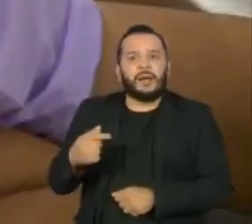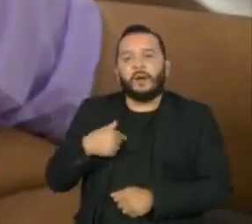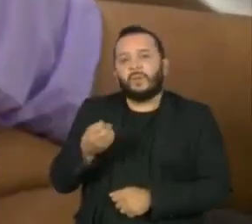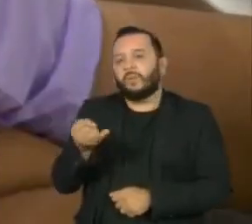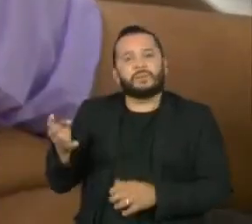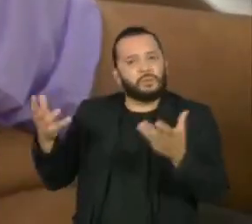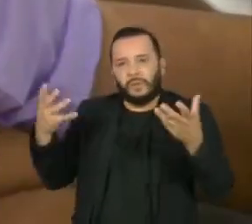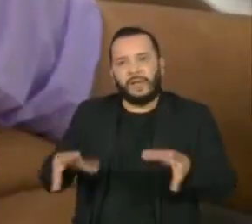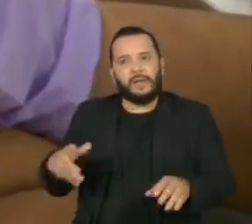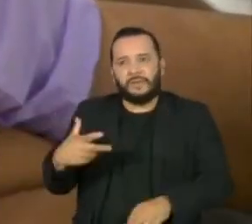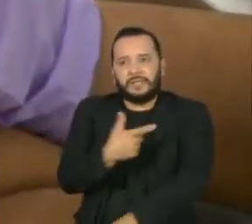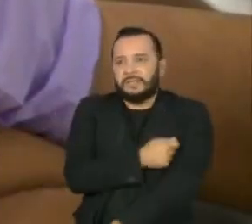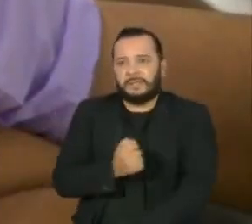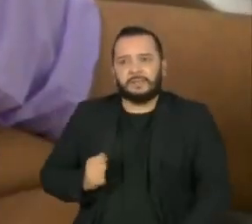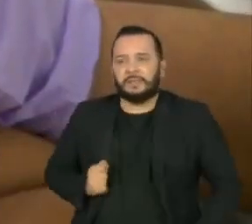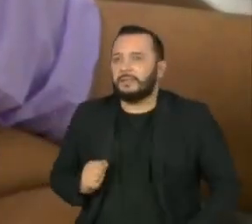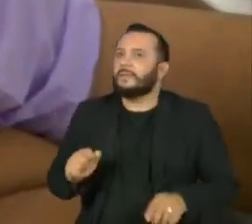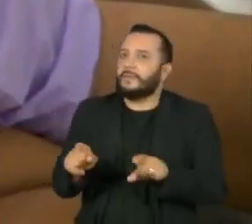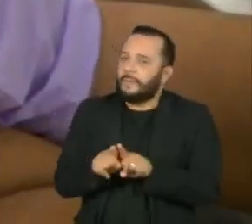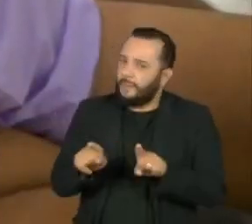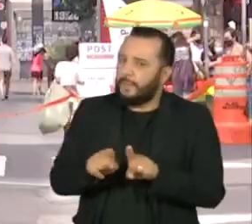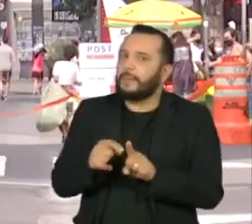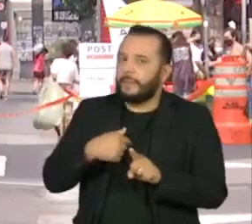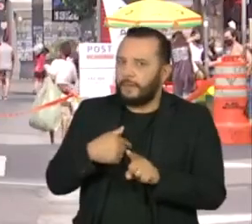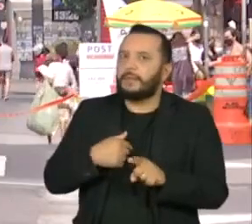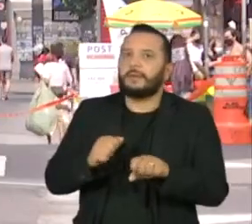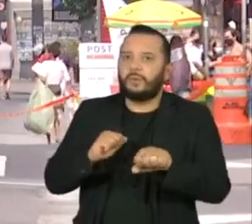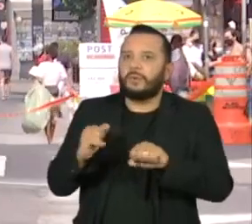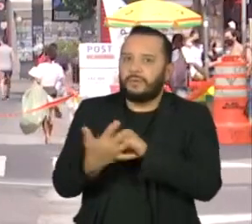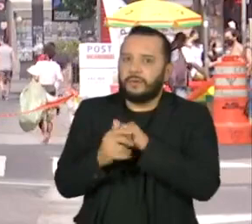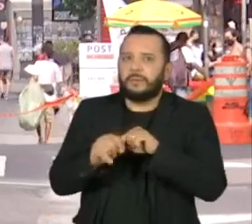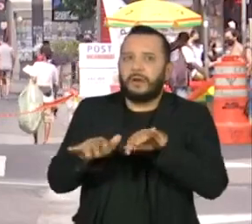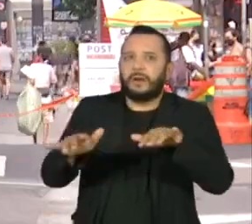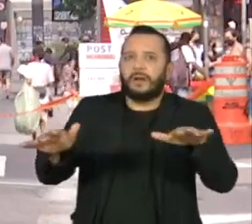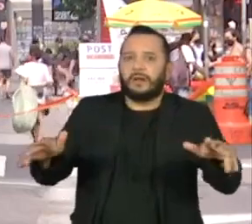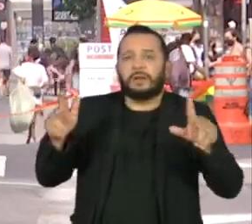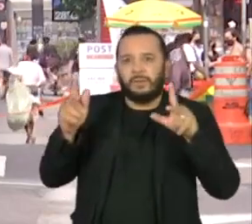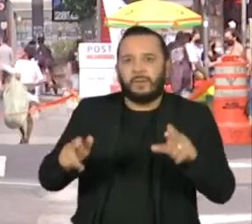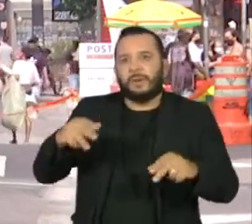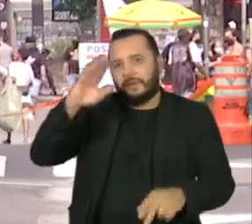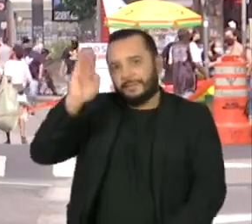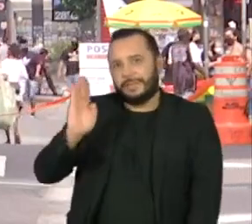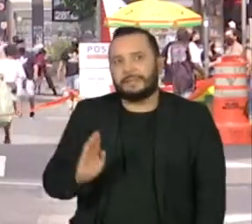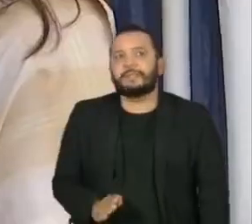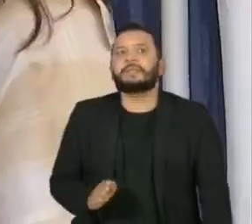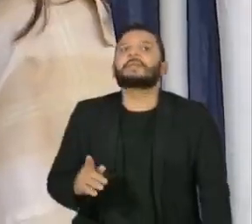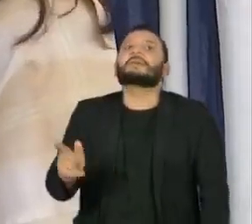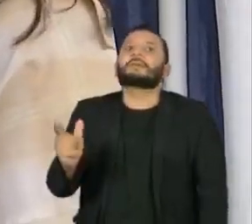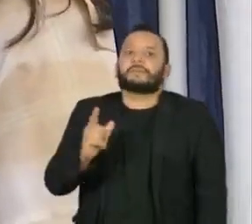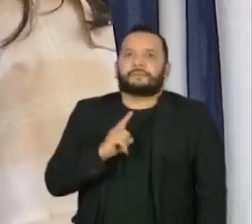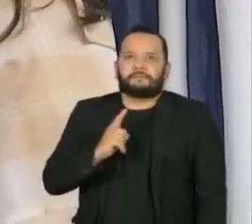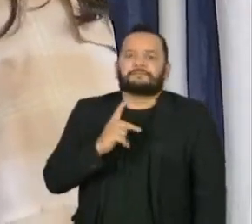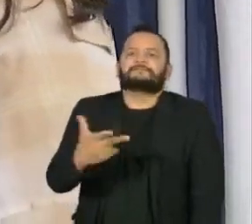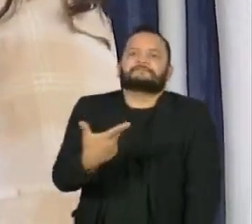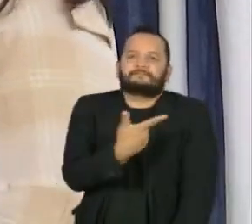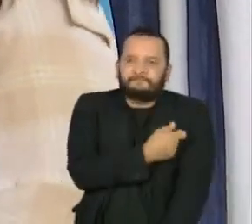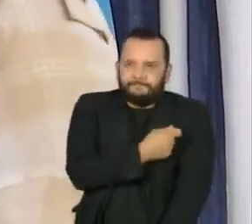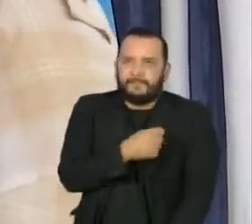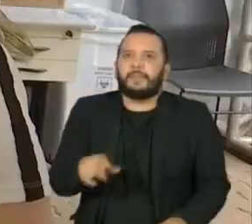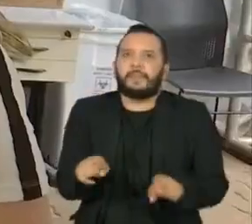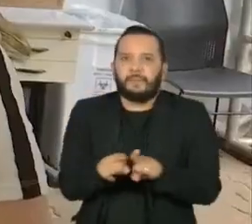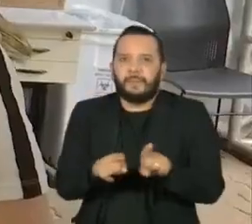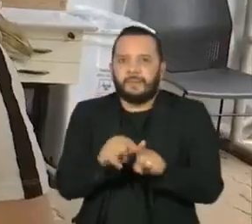vacina, que também ameaça o controle da pandemia. Mesmo em locais como o Brasil, que dispõe de imunizantes e